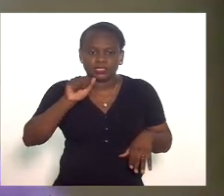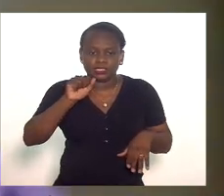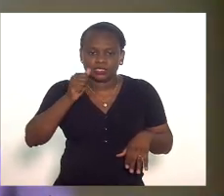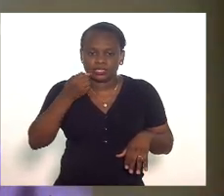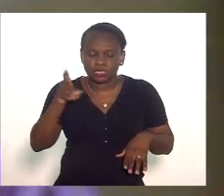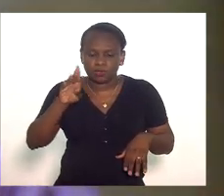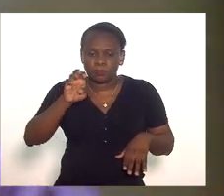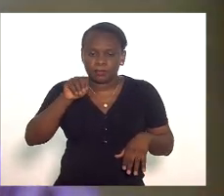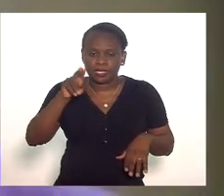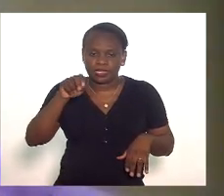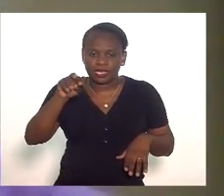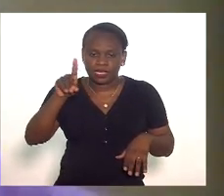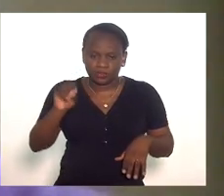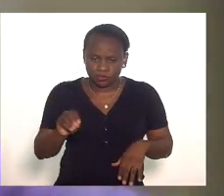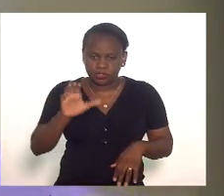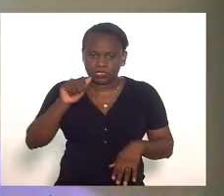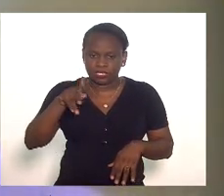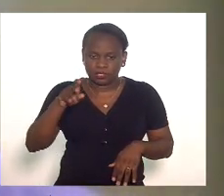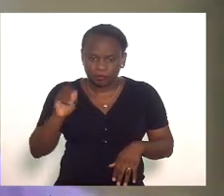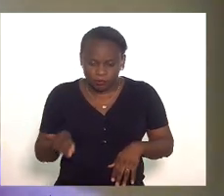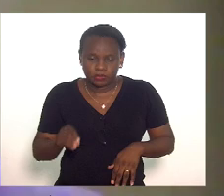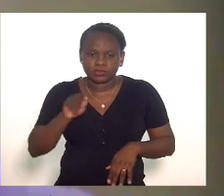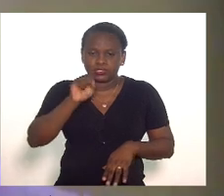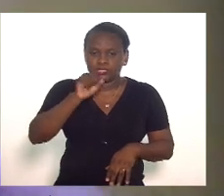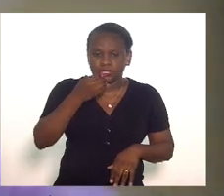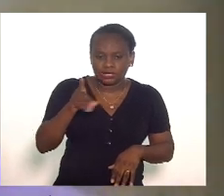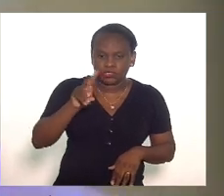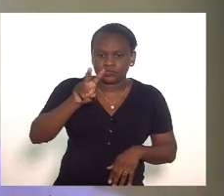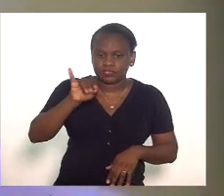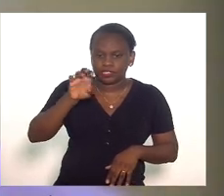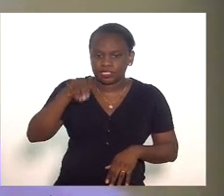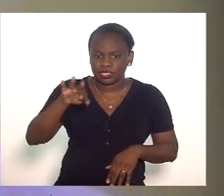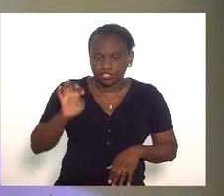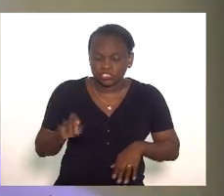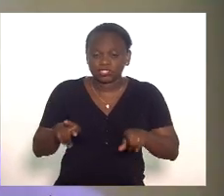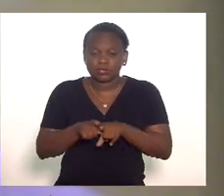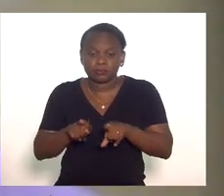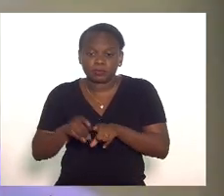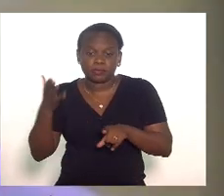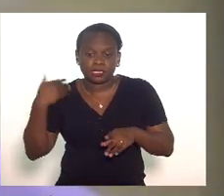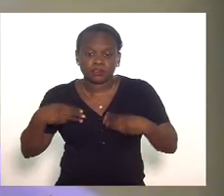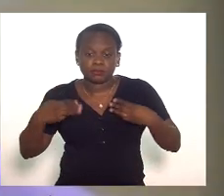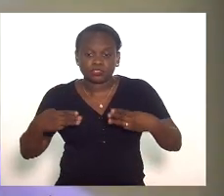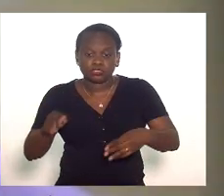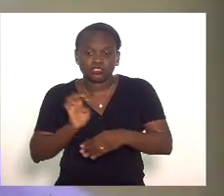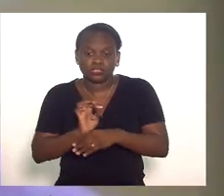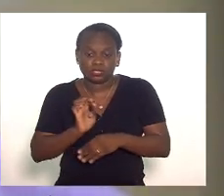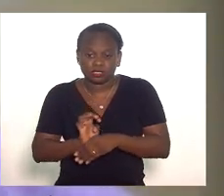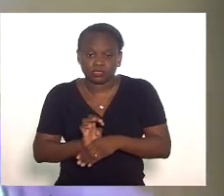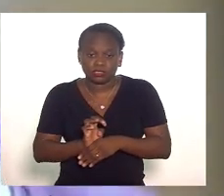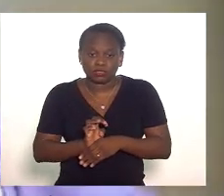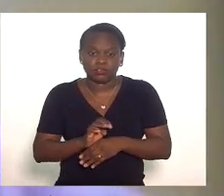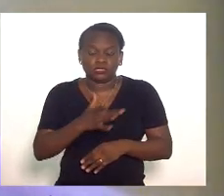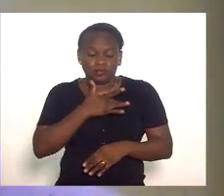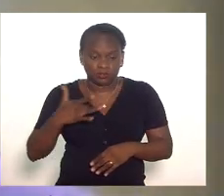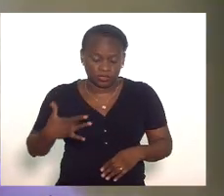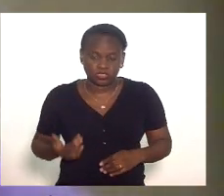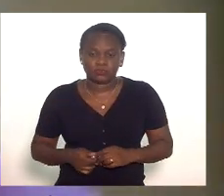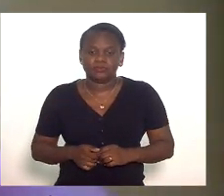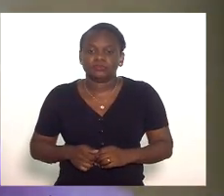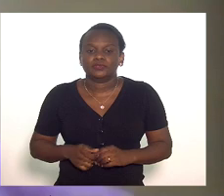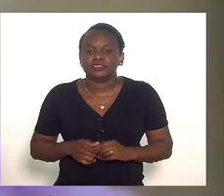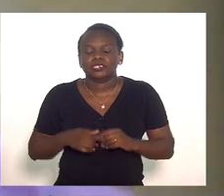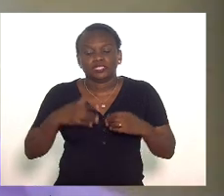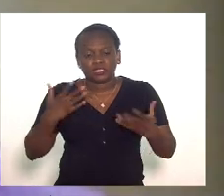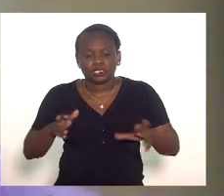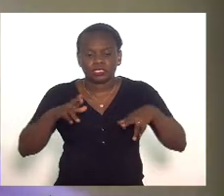Campo São Vicente enfim também foi ministro de Estado da Saúde é uma